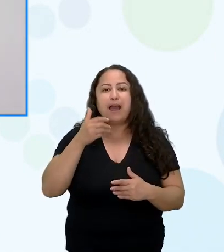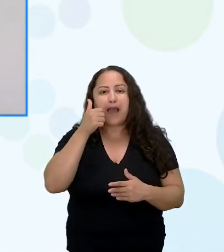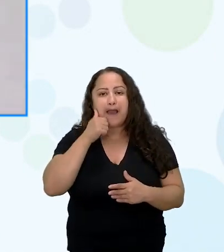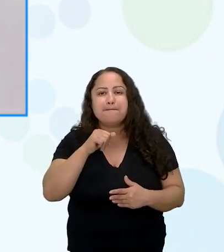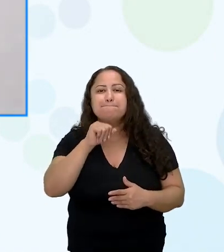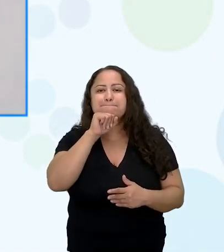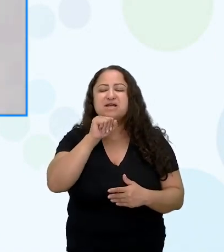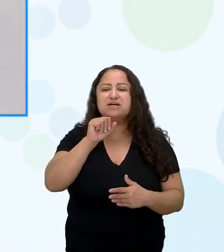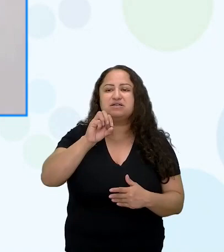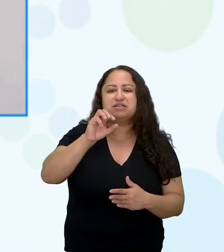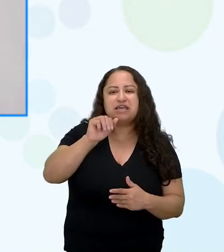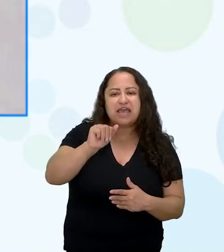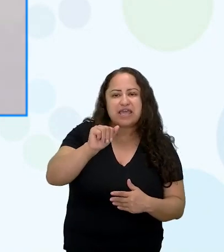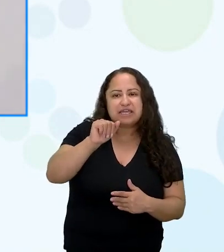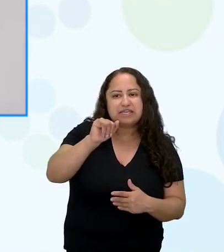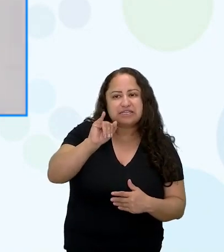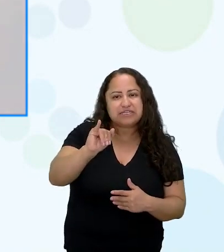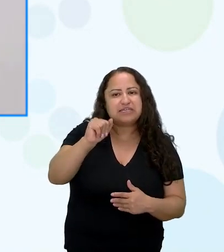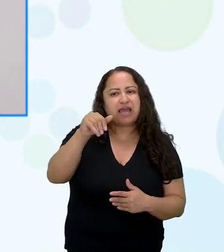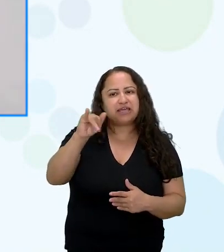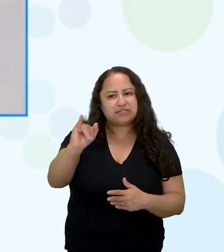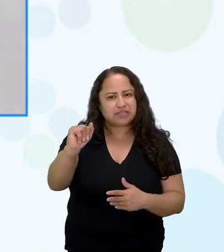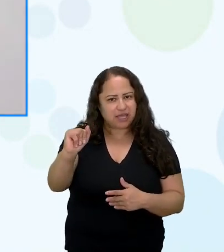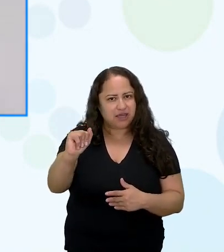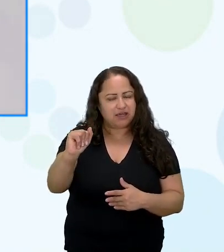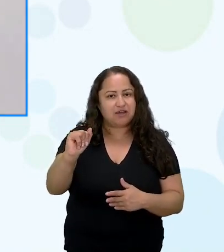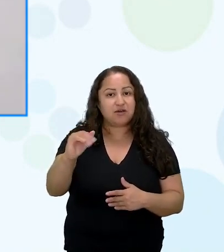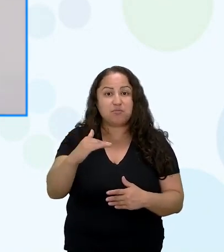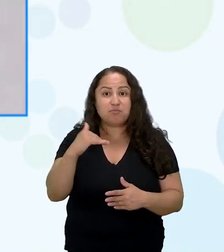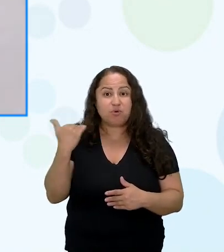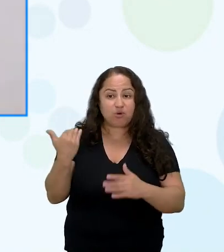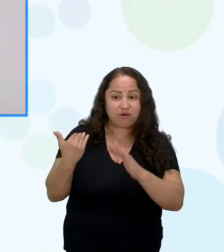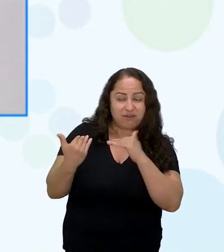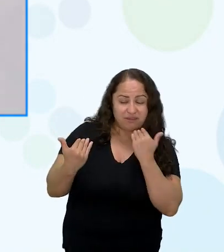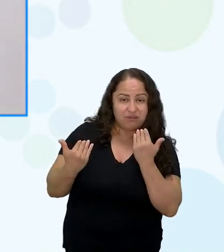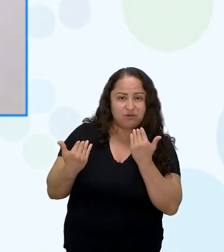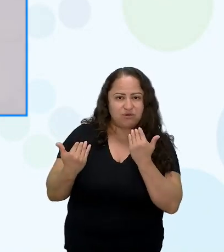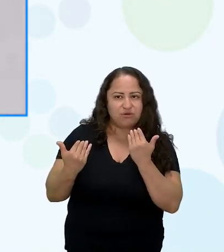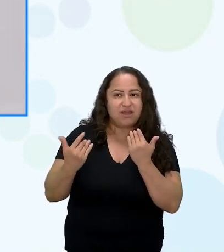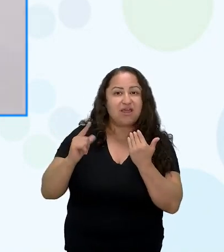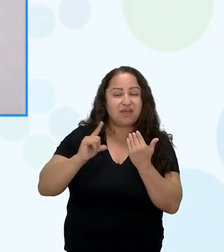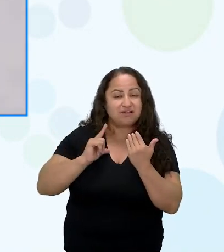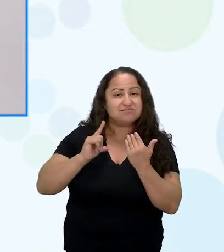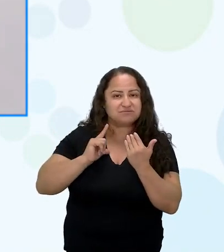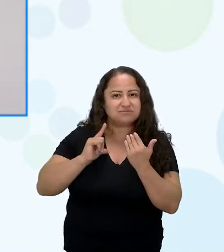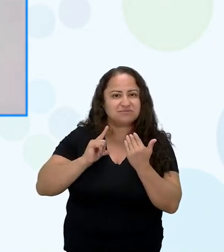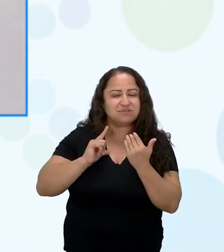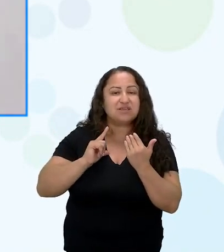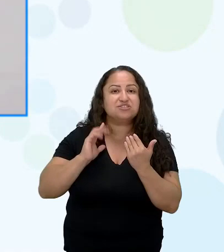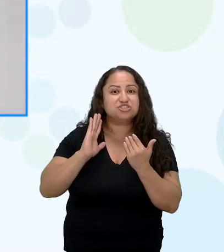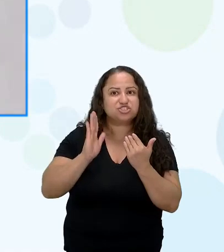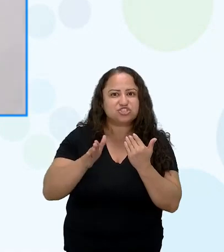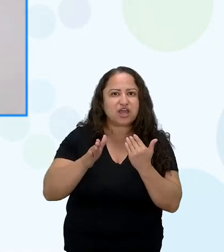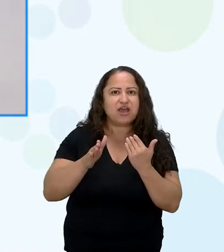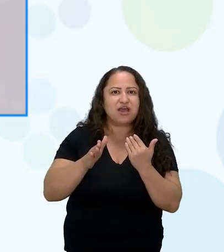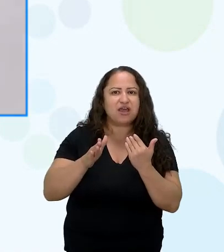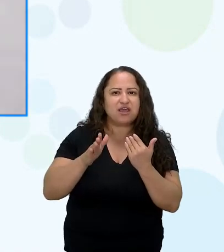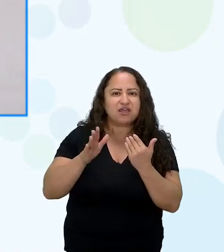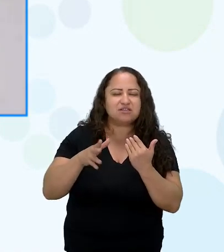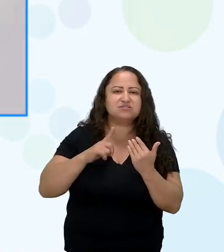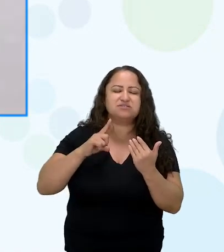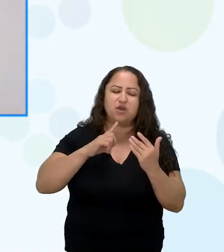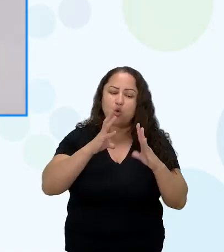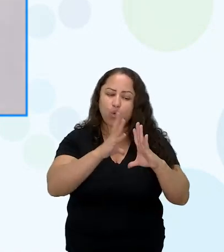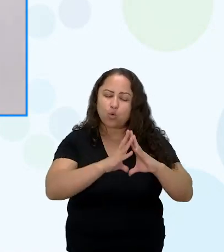mesmo a mãe faleceu o Yau faleceu e ela tinha esse poder né desses mentores né tá ali